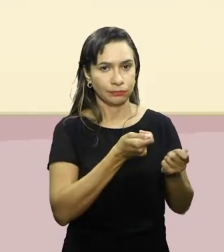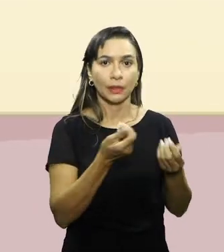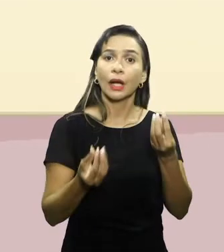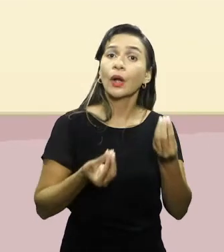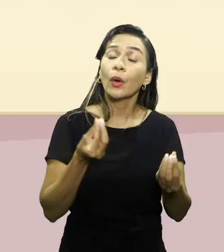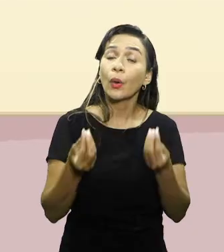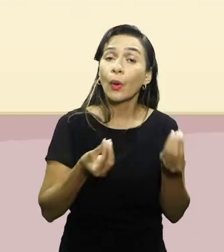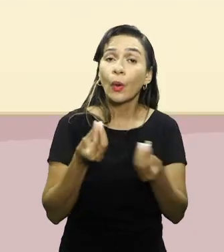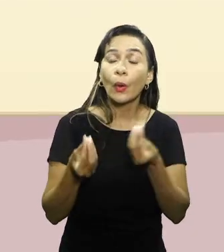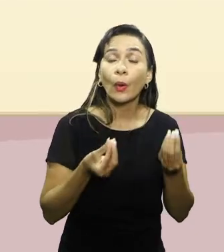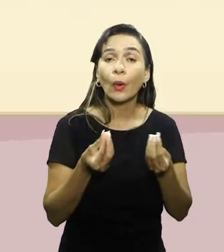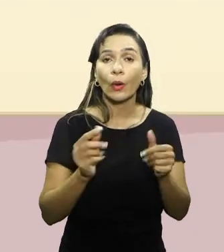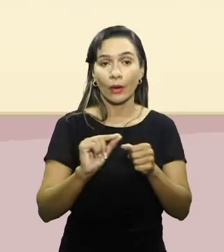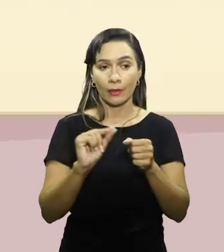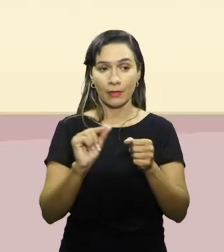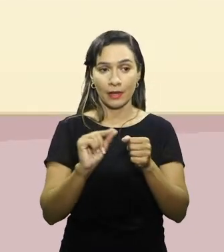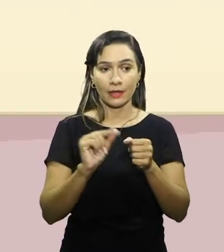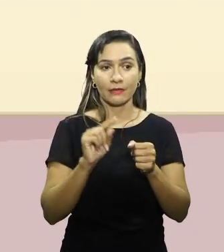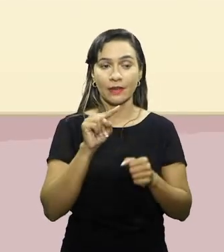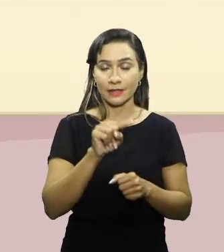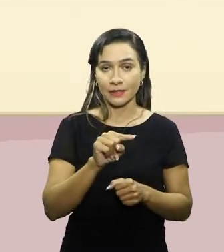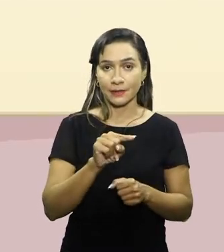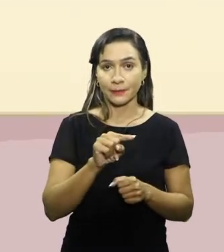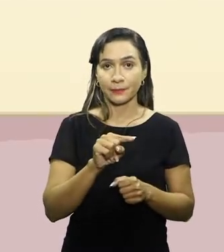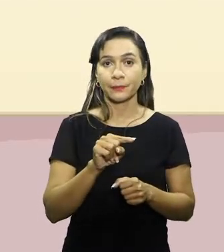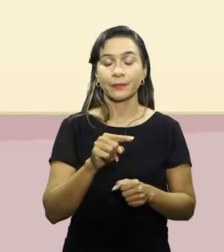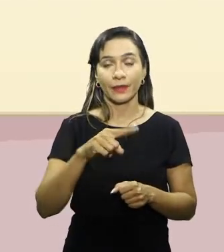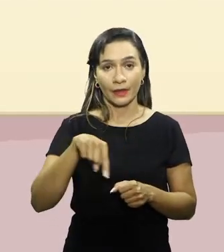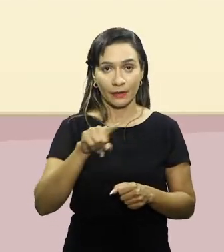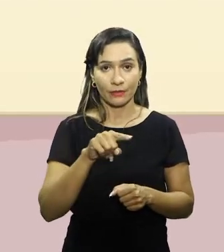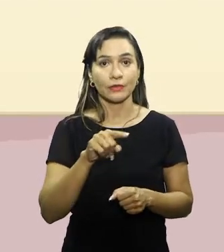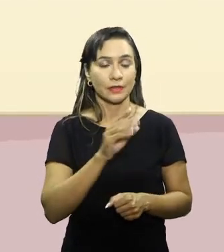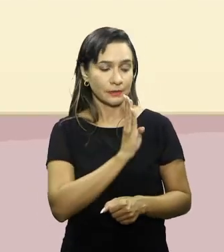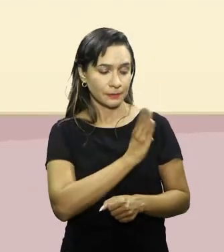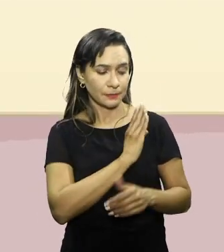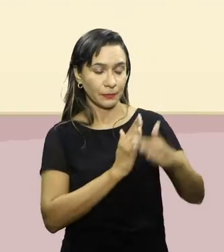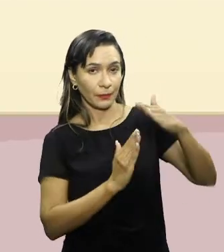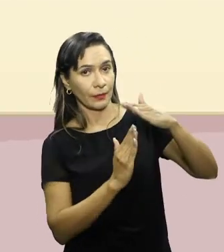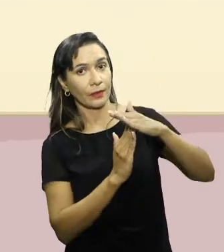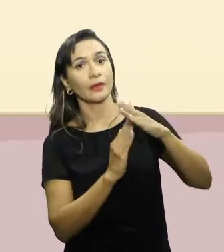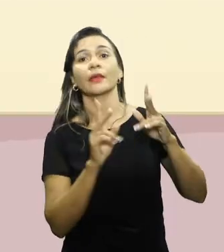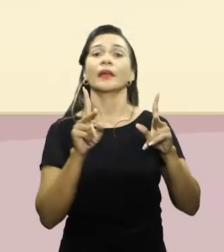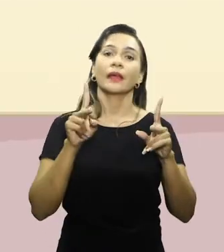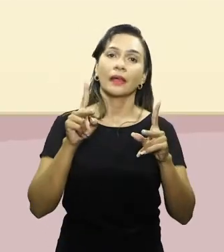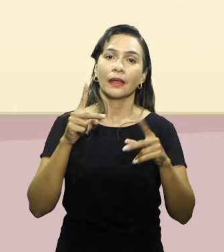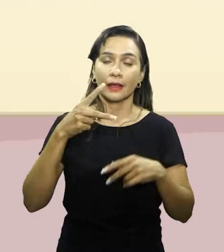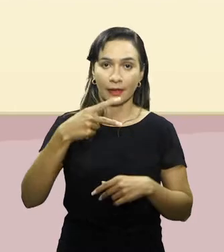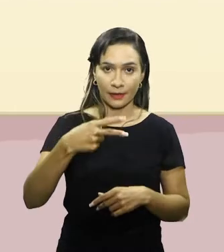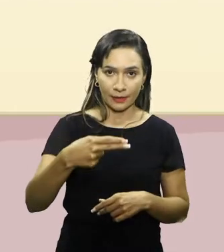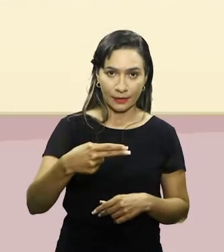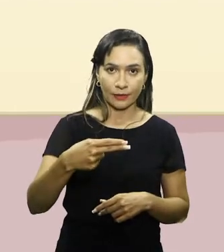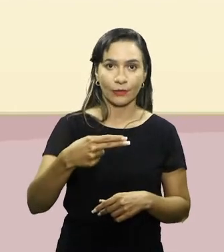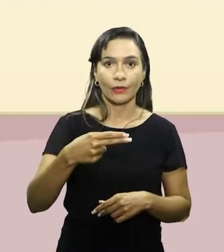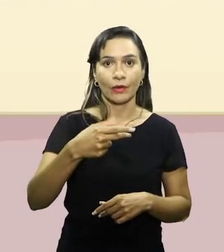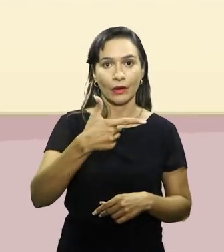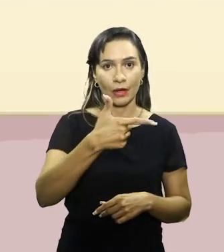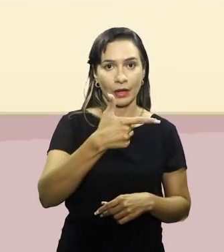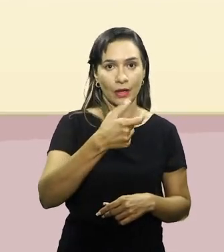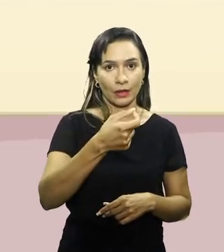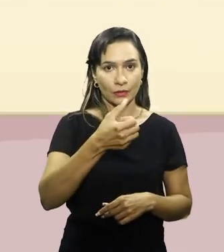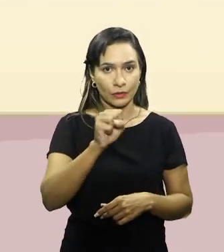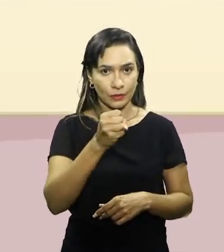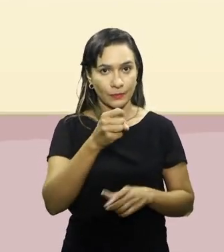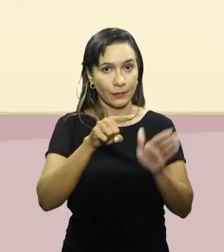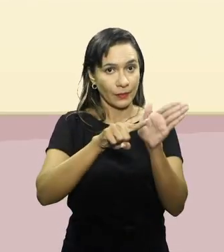frequência? Como consiste essa equação? Seria a frequência cardíaca máxima igual a 208 menos